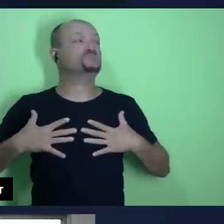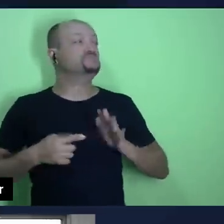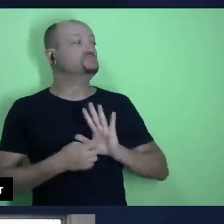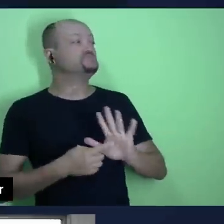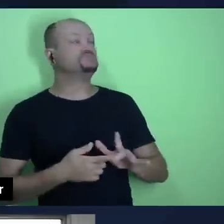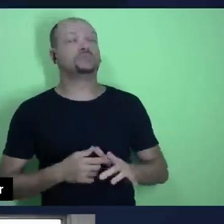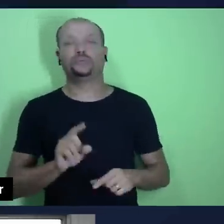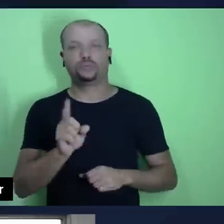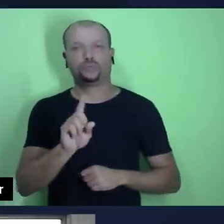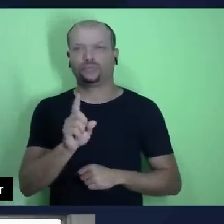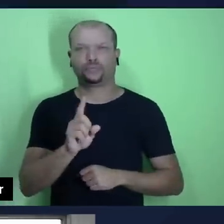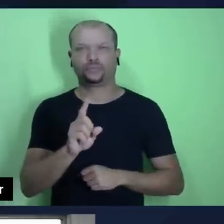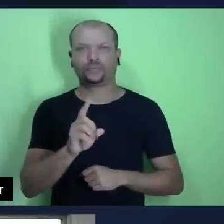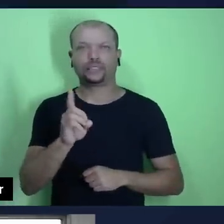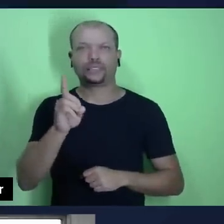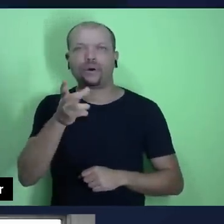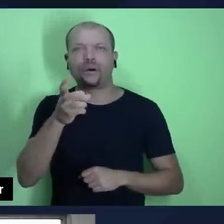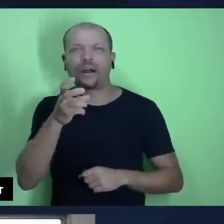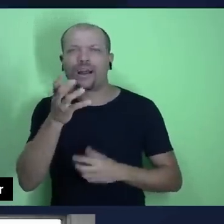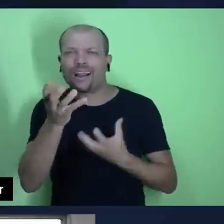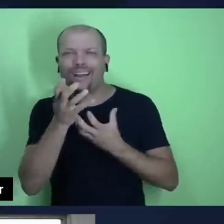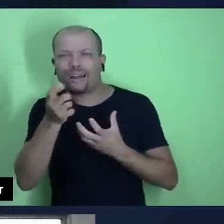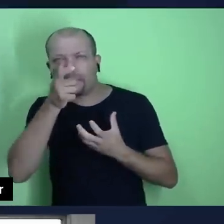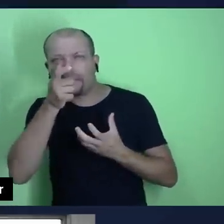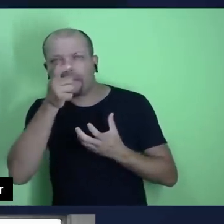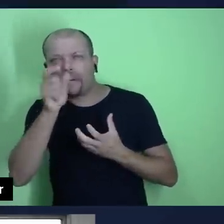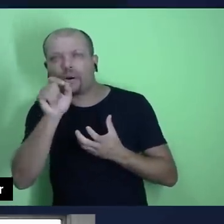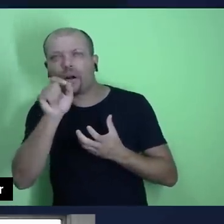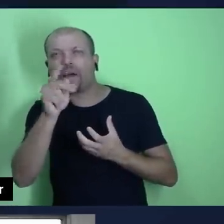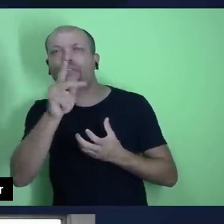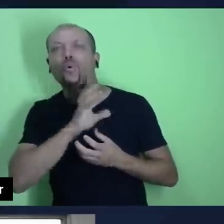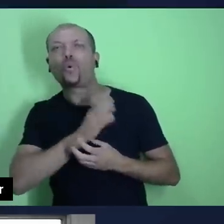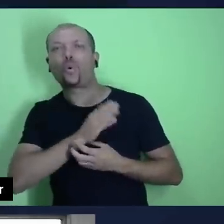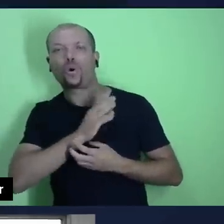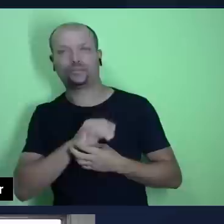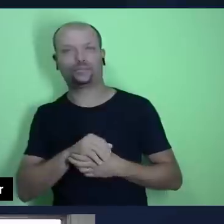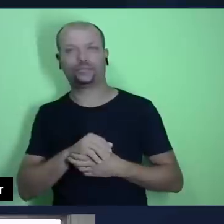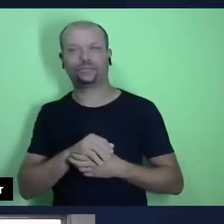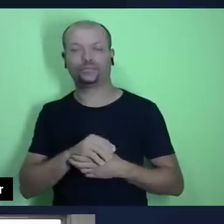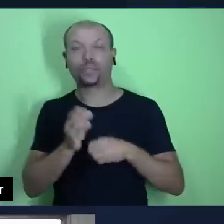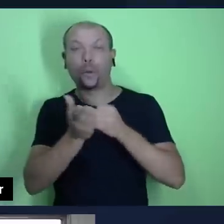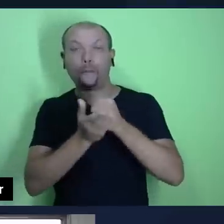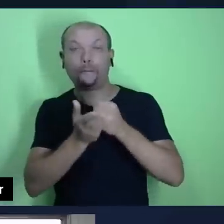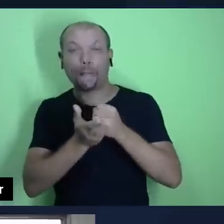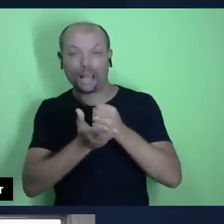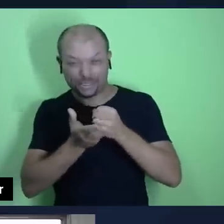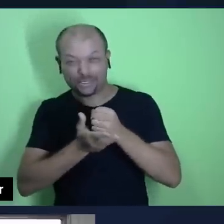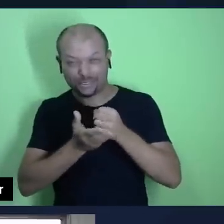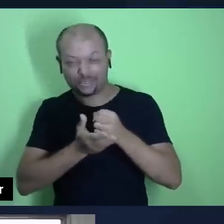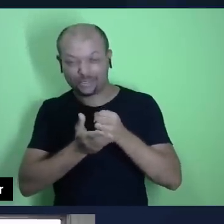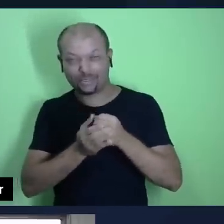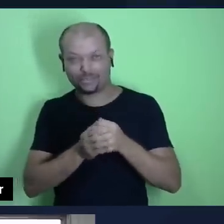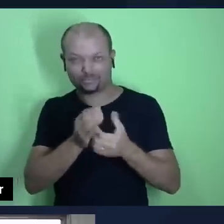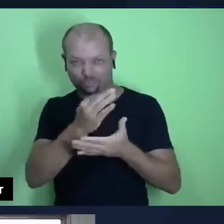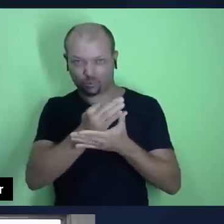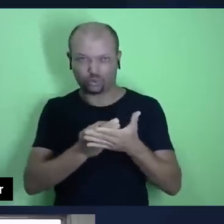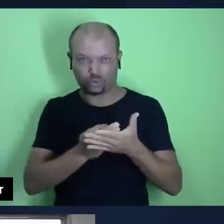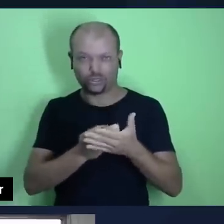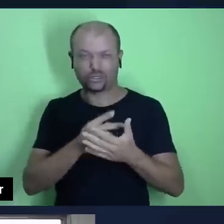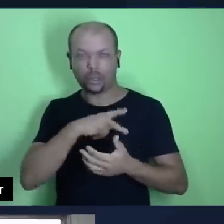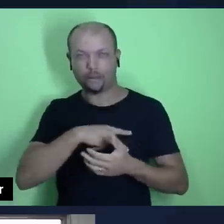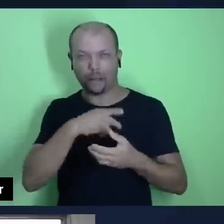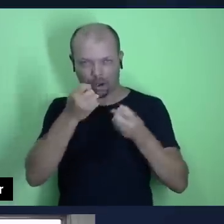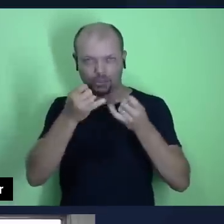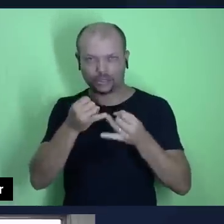verdade, Deus vai ler o que está no meu coração. É por isso que um dos princípios que nós lemos, eu creio que foi o texto de Paulo, que ele